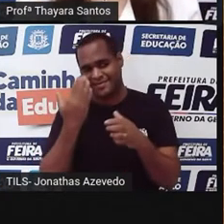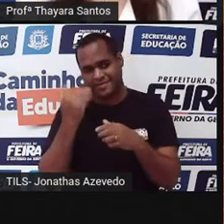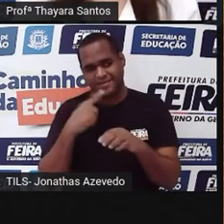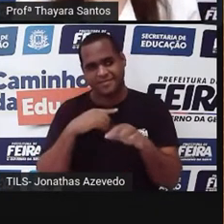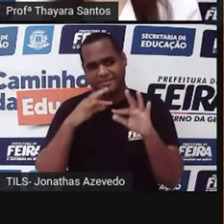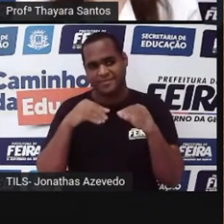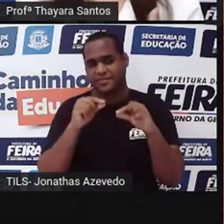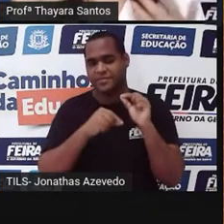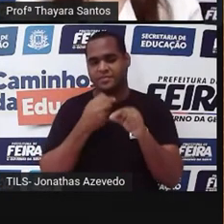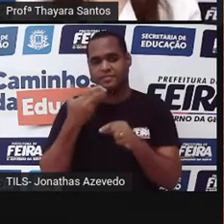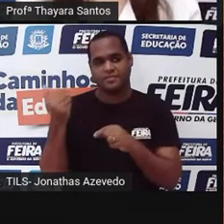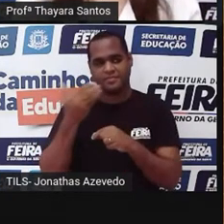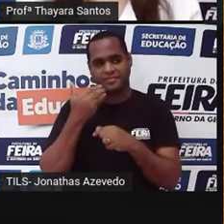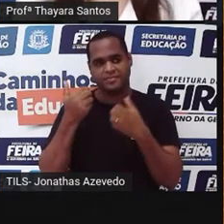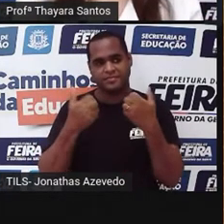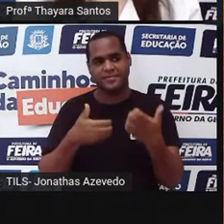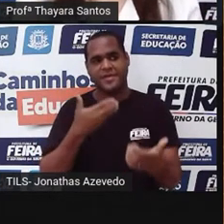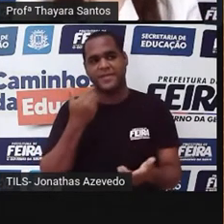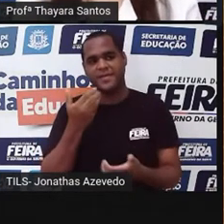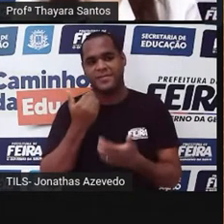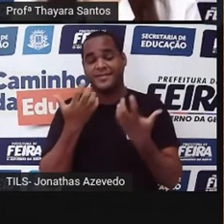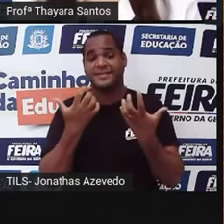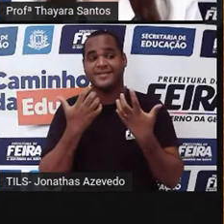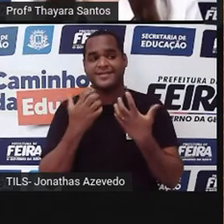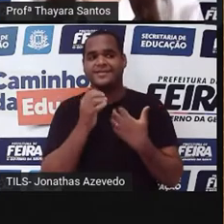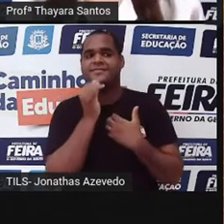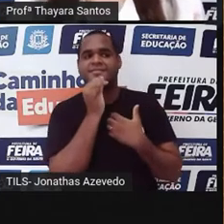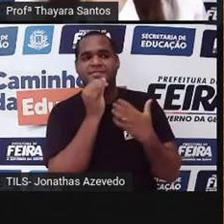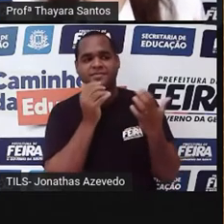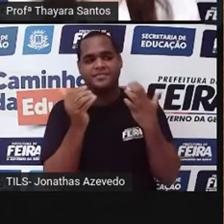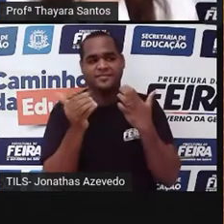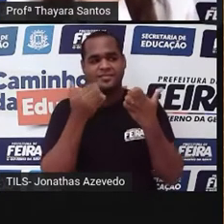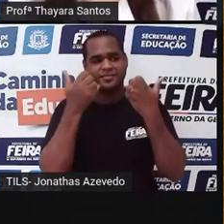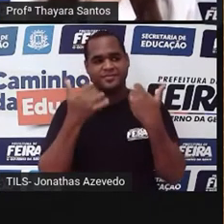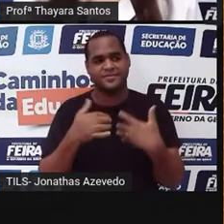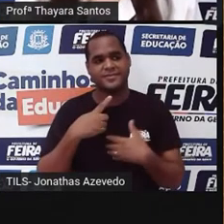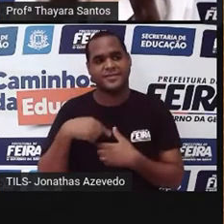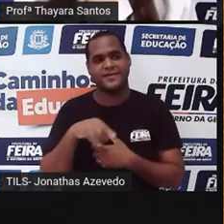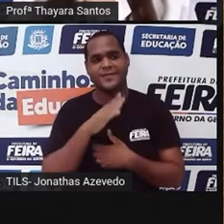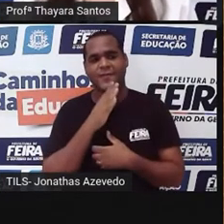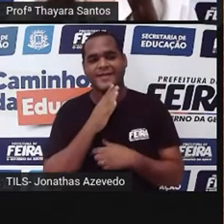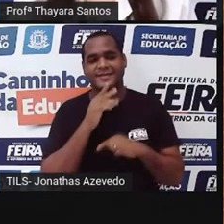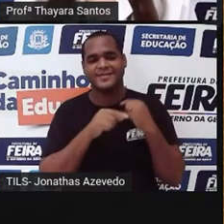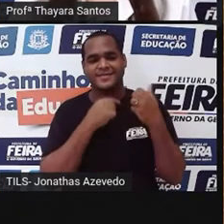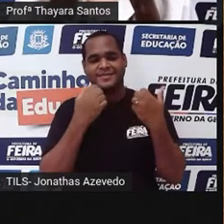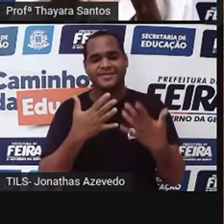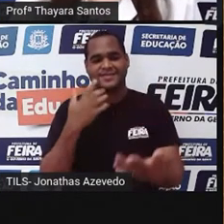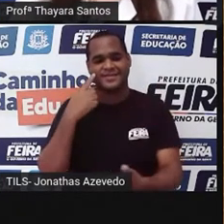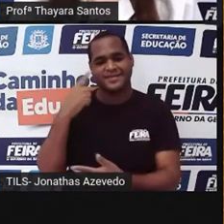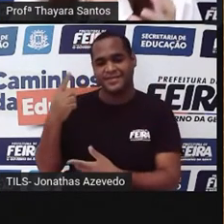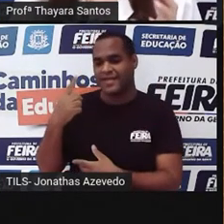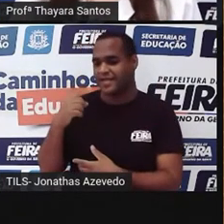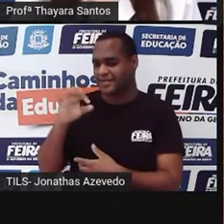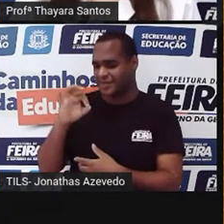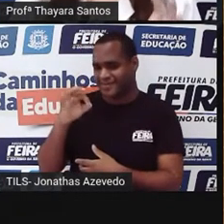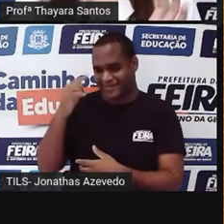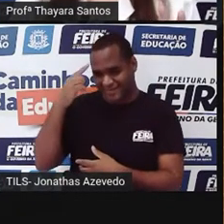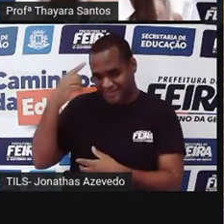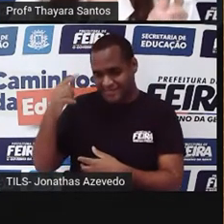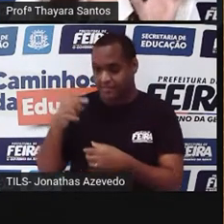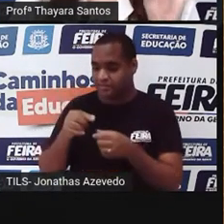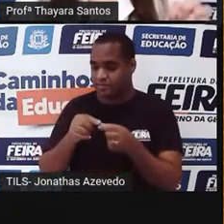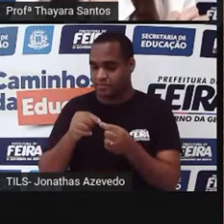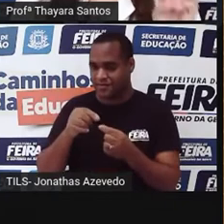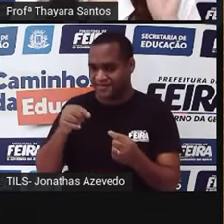finalidade de melhorar? Por exemplo, a gente tem um dos casos mais conhecidos de transgênico, é a soja. A soja é um